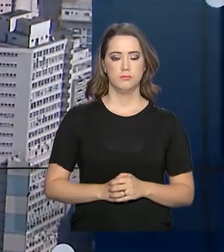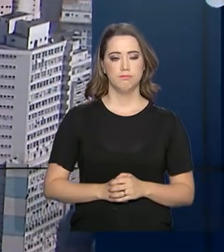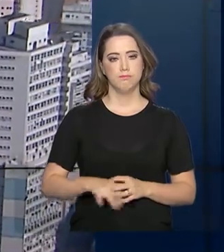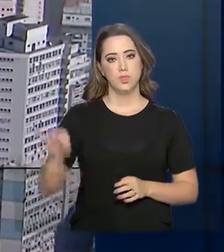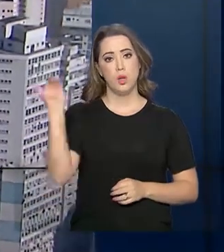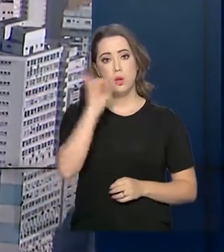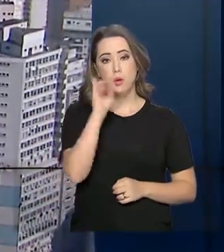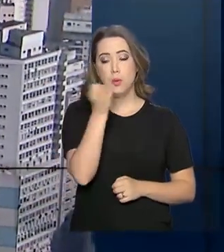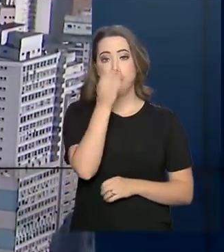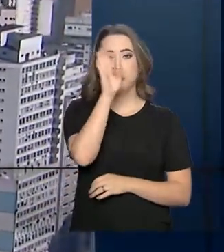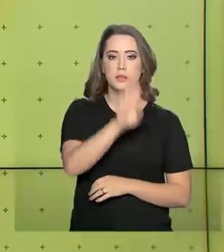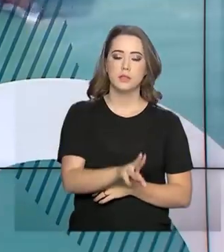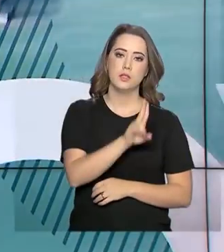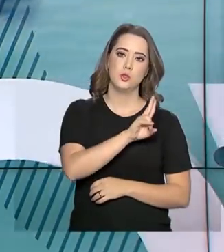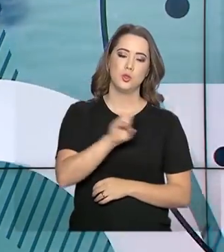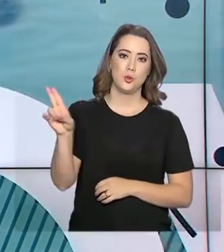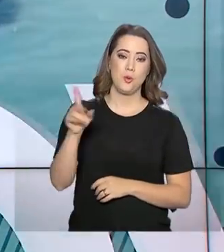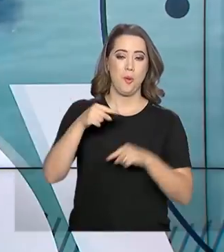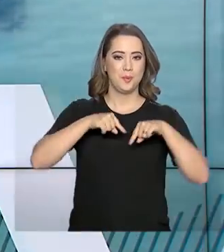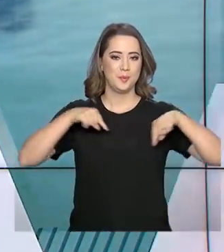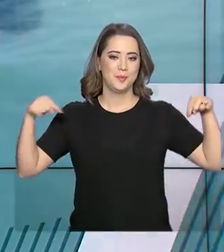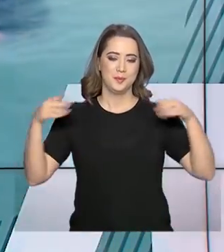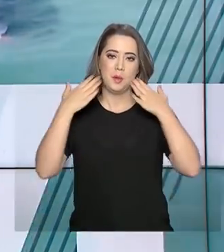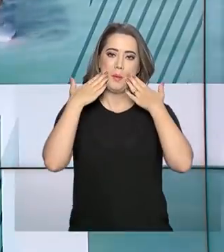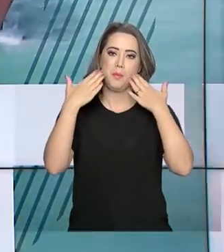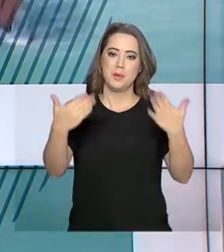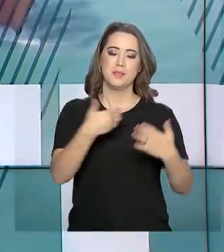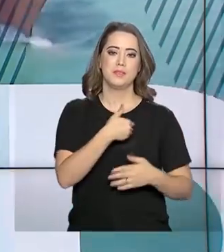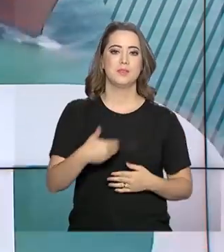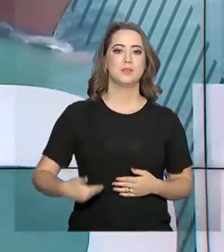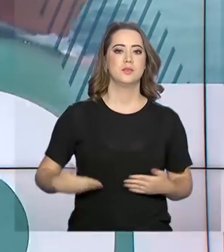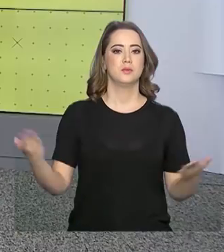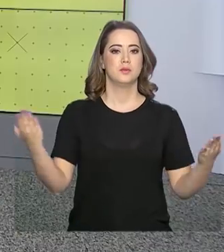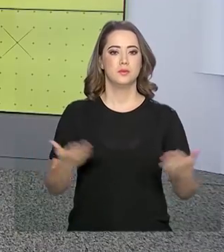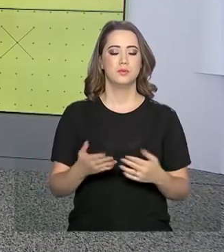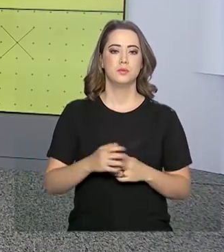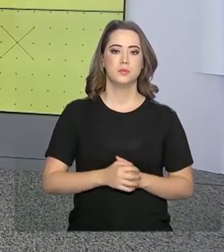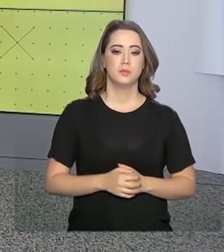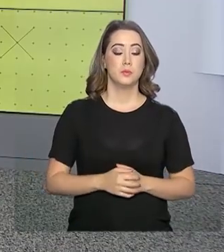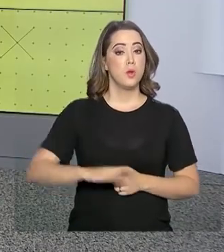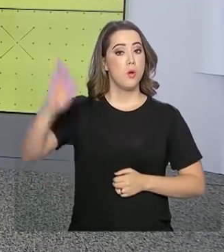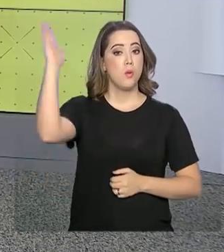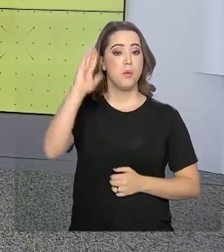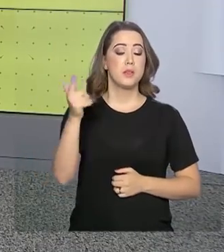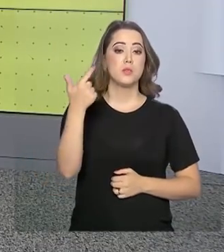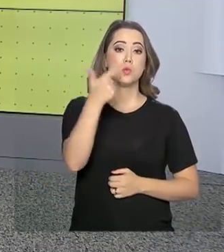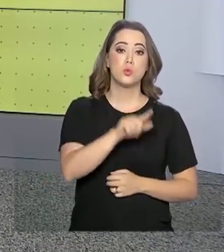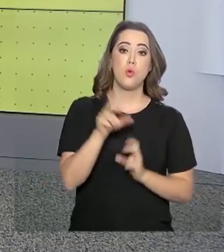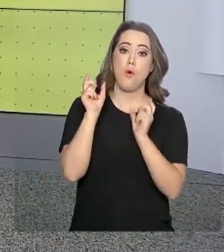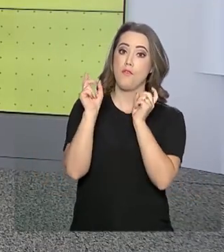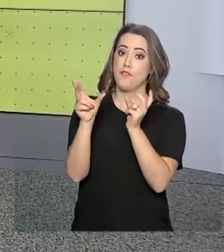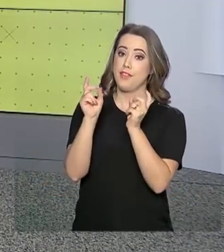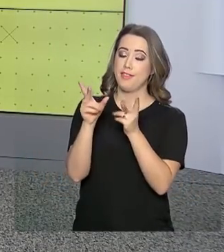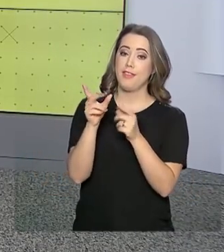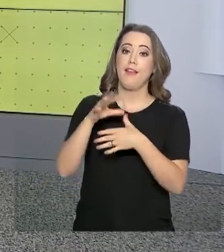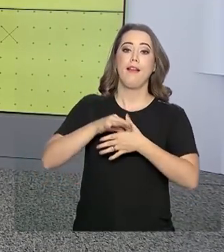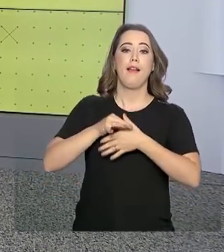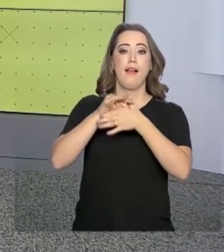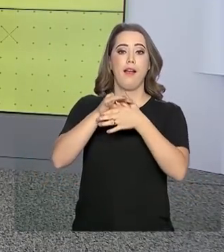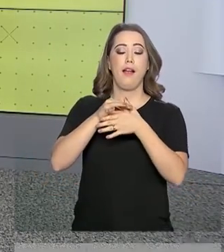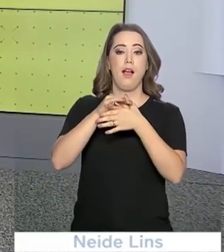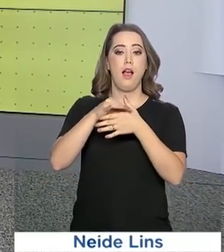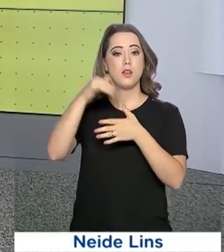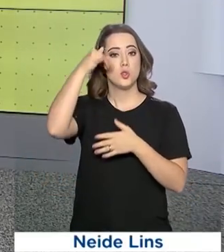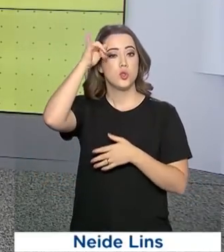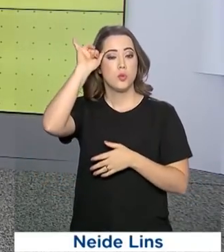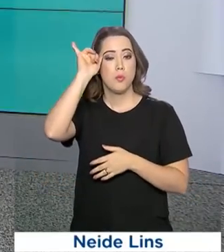Olá, boa tarde, eu sou Roberto Camargo e estamos de volta com o Governo Agora. O Brasil vai voltar a exportar carne bovina para a